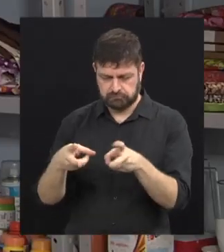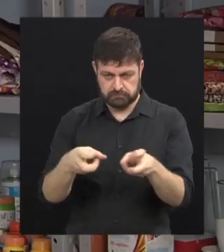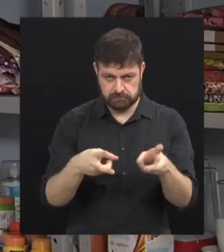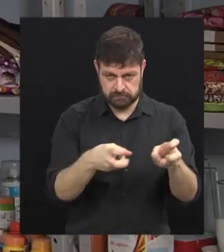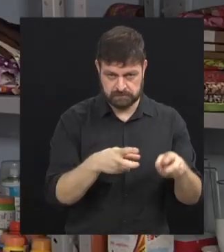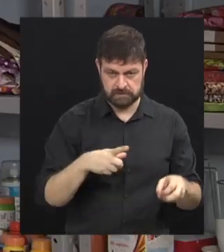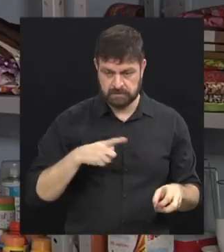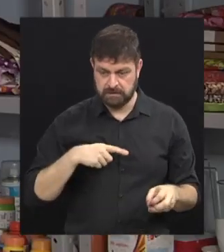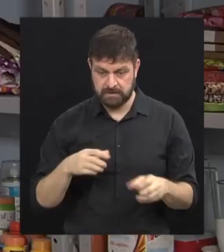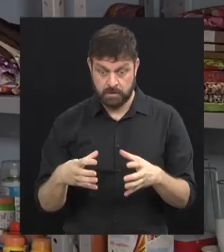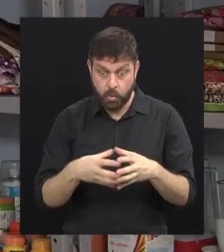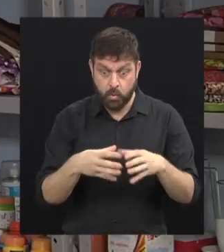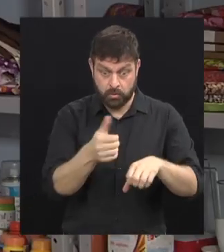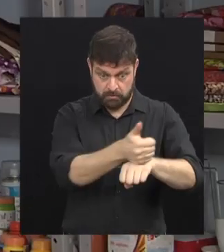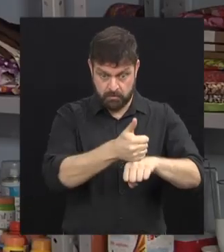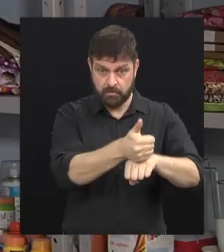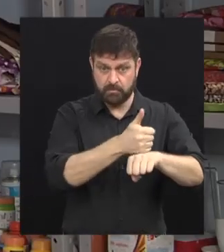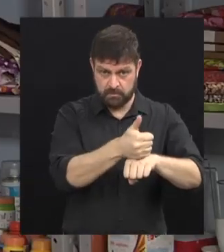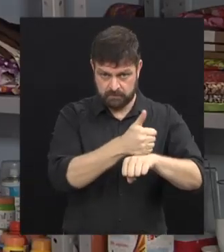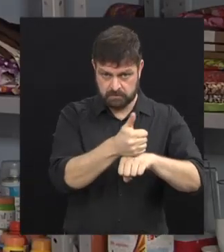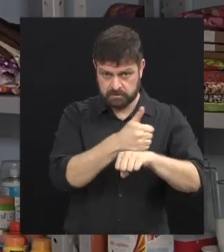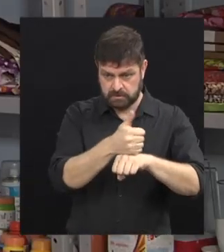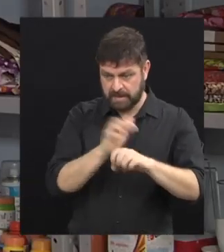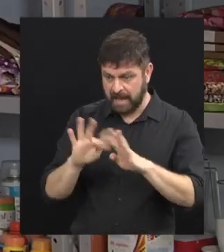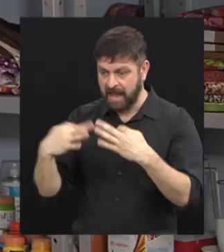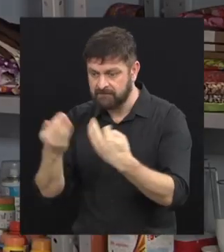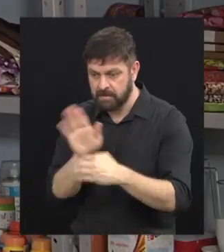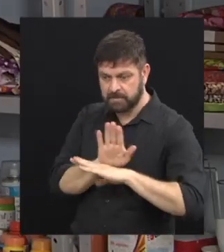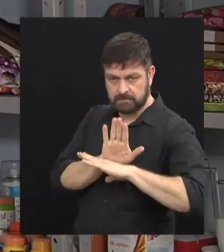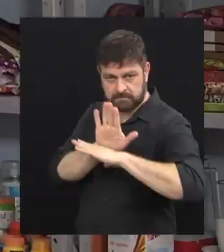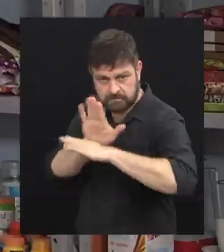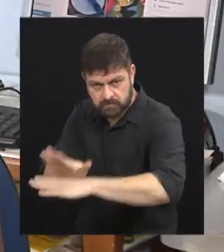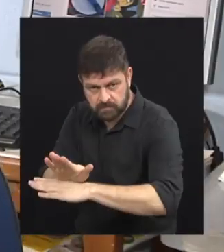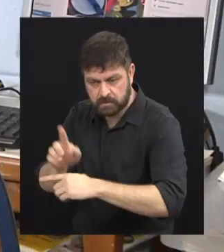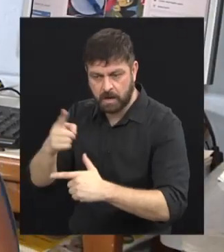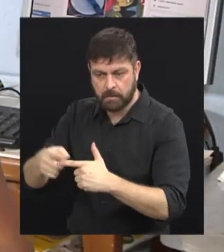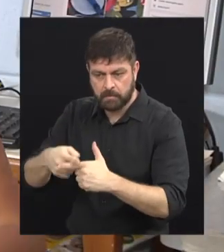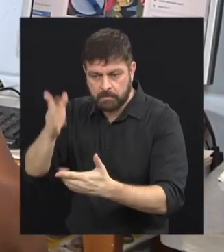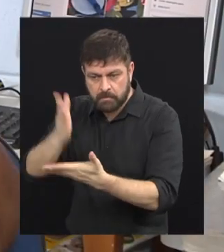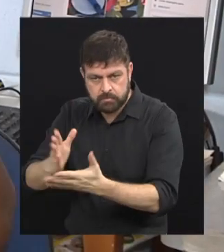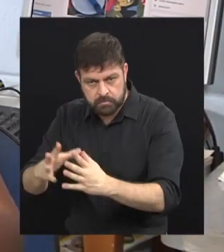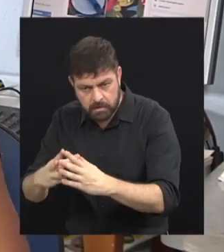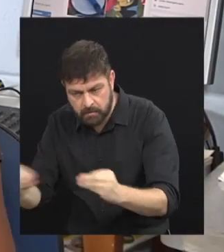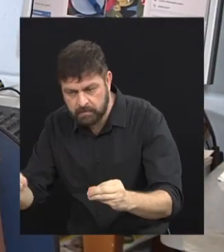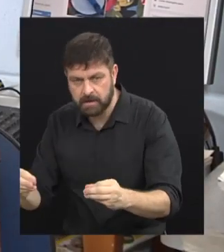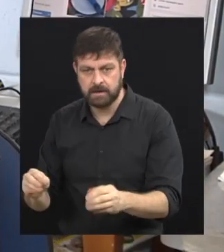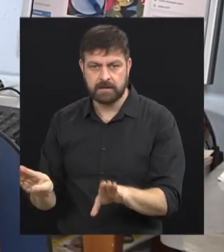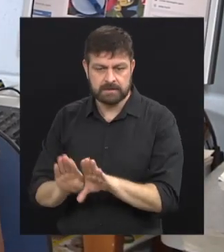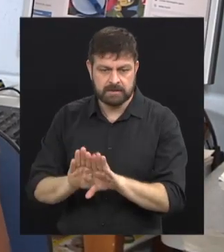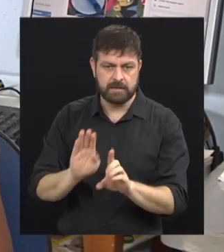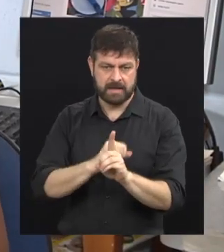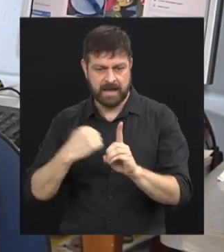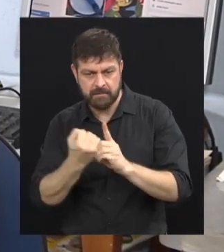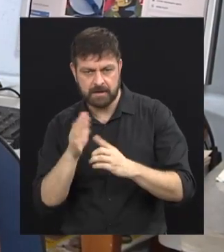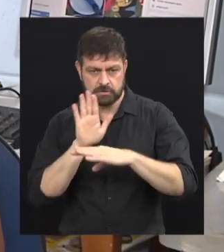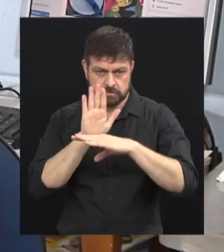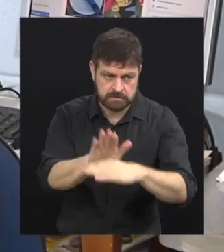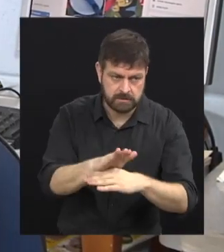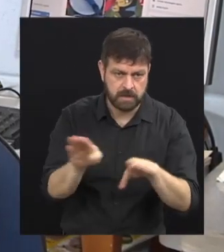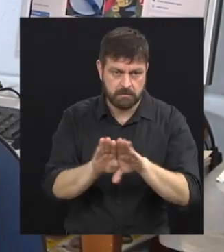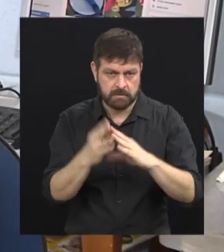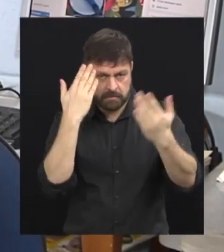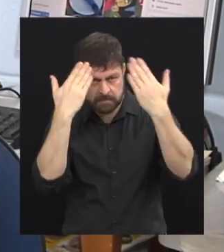Você acaba envolvendo uma equipe multidisciplinar. Exatamente. Pra poder ajudar essa família a tratar aquele problema. Aí entra a parte social, entra a parte